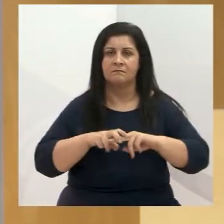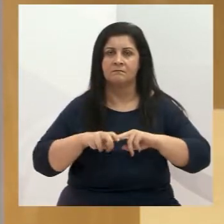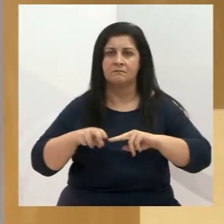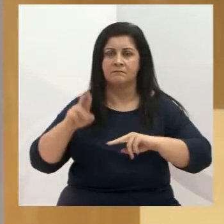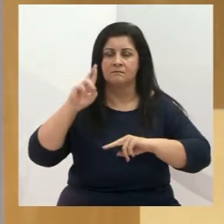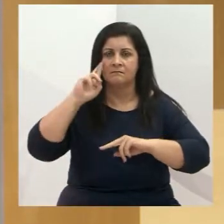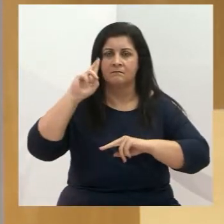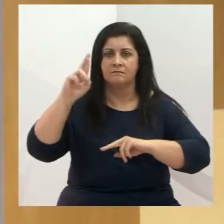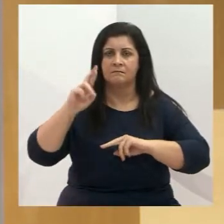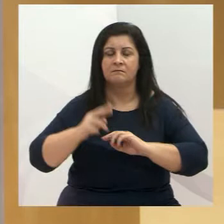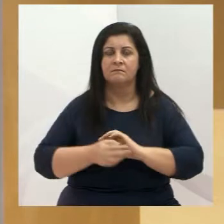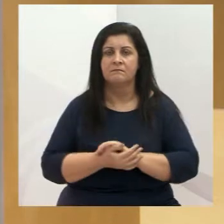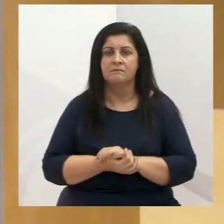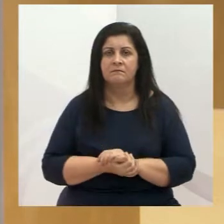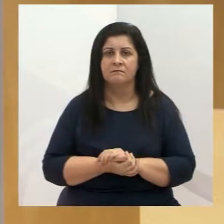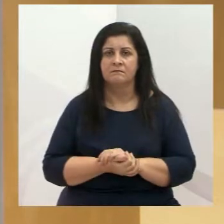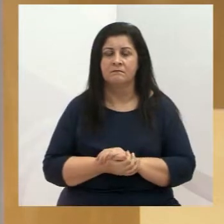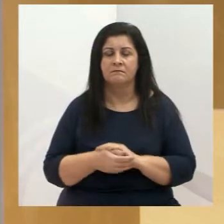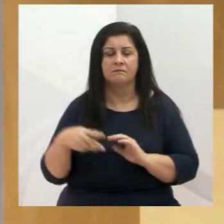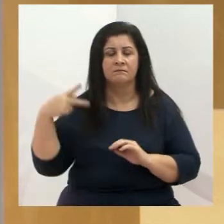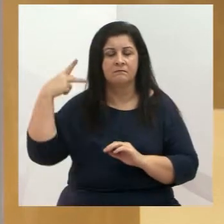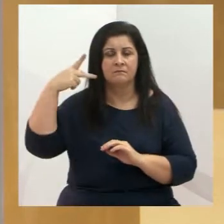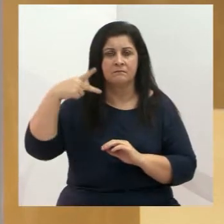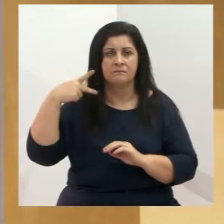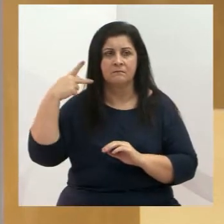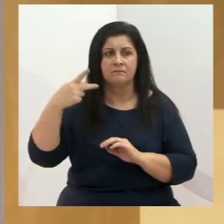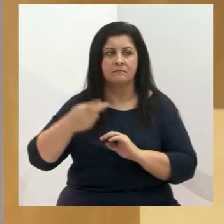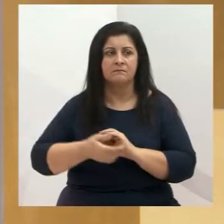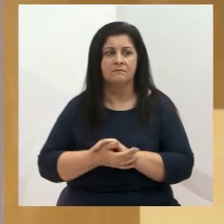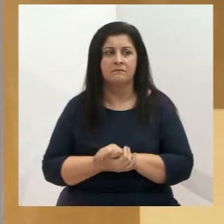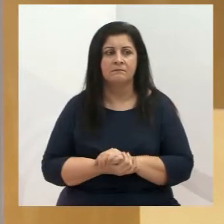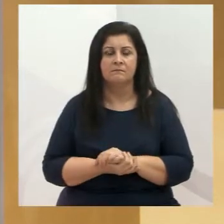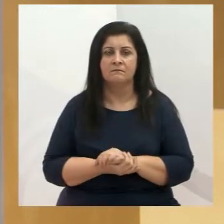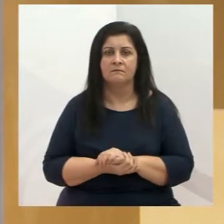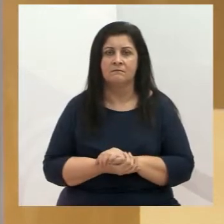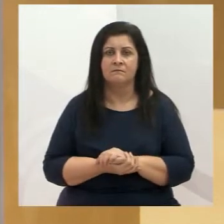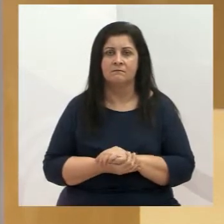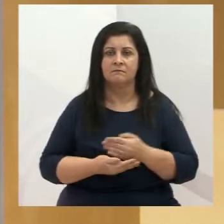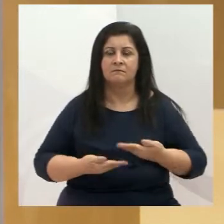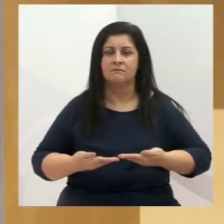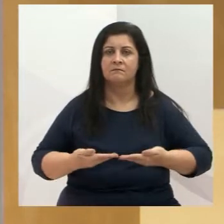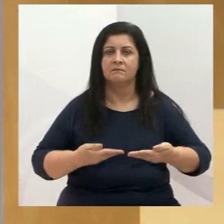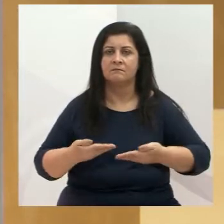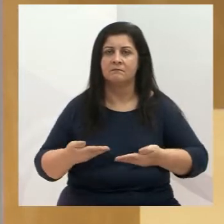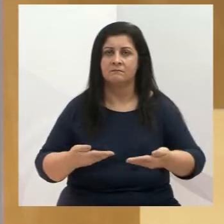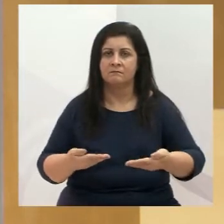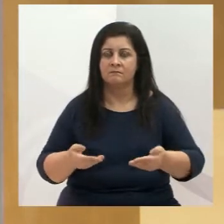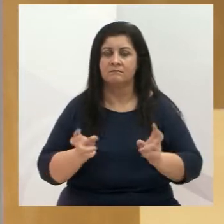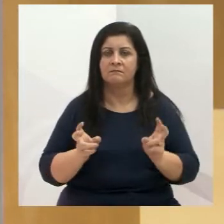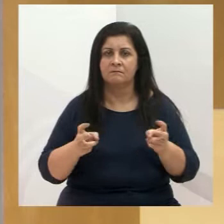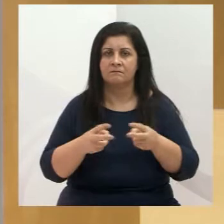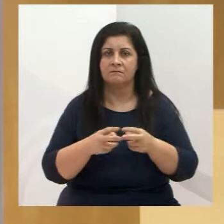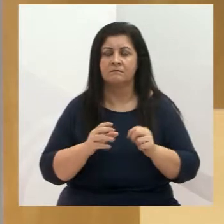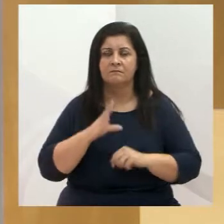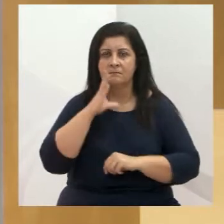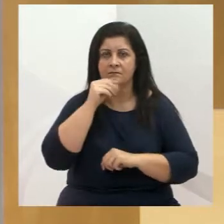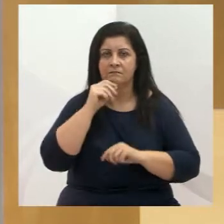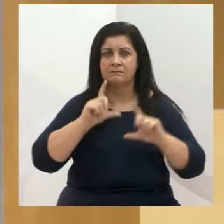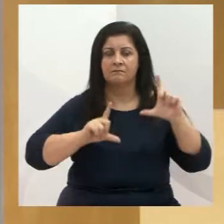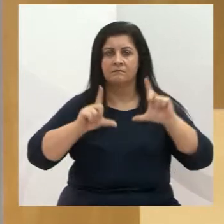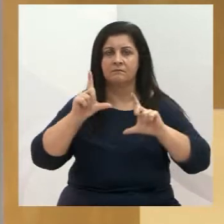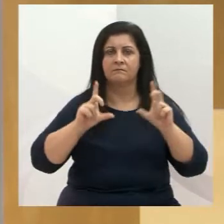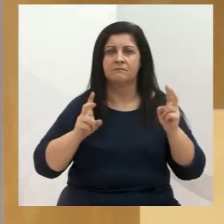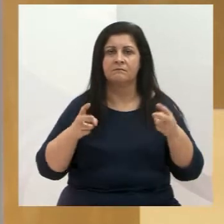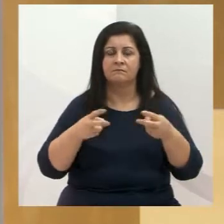secretário, nobres pares, servidores desta casa, funcionários da TV Câmara,